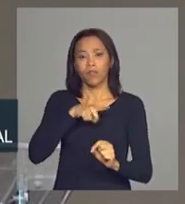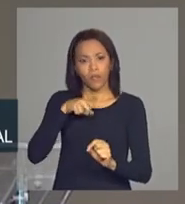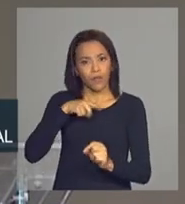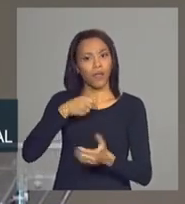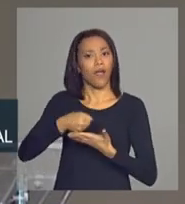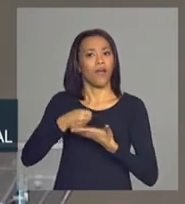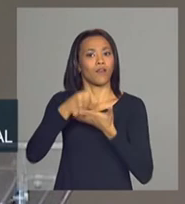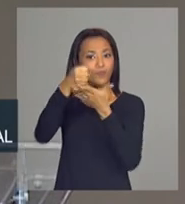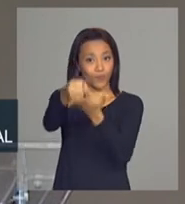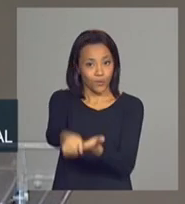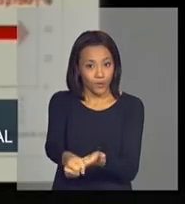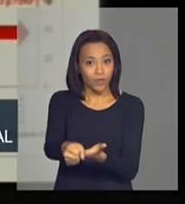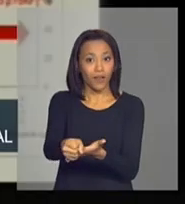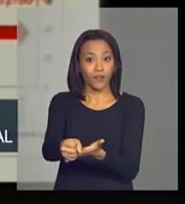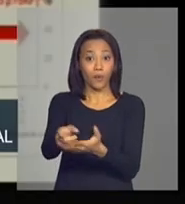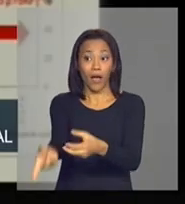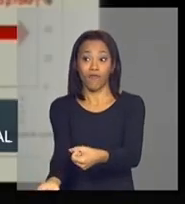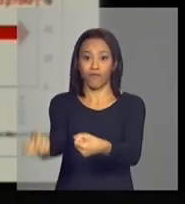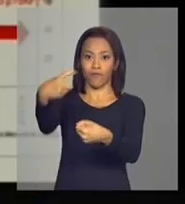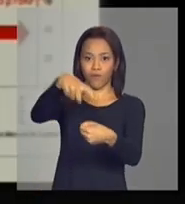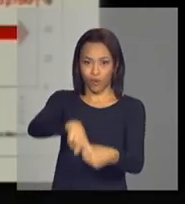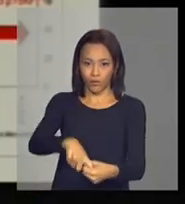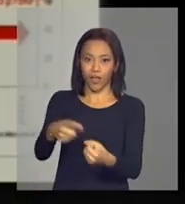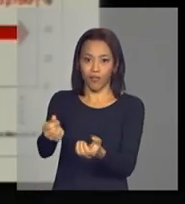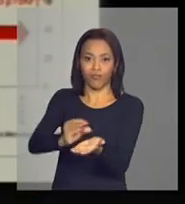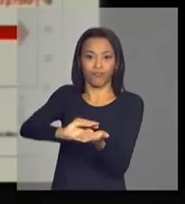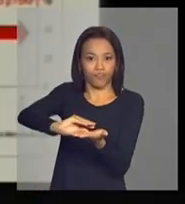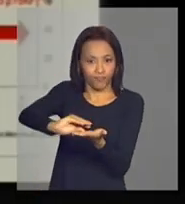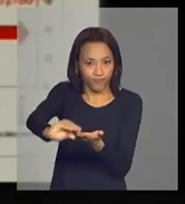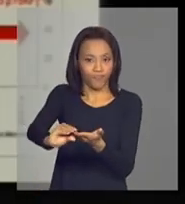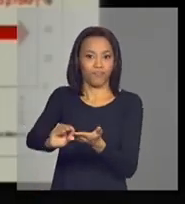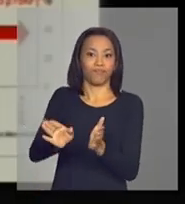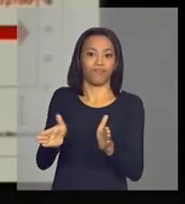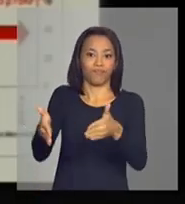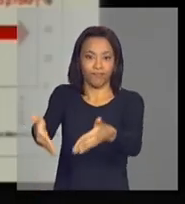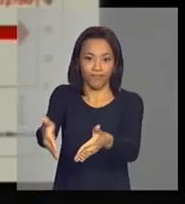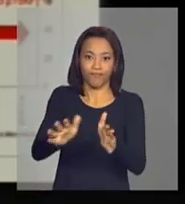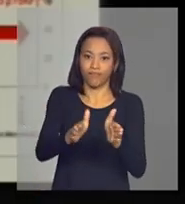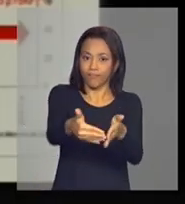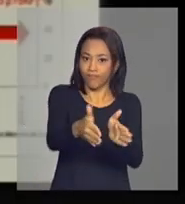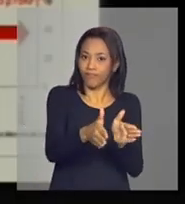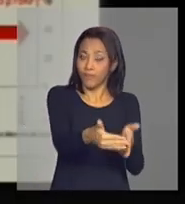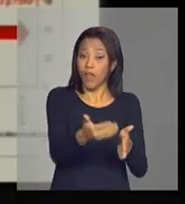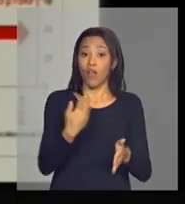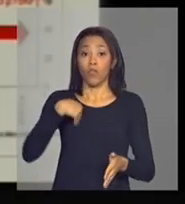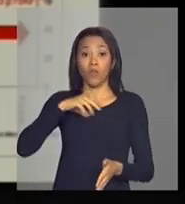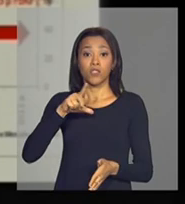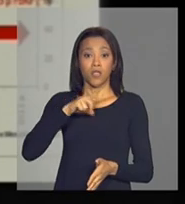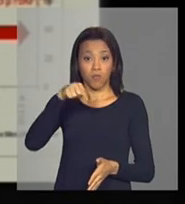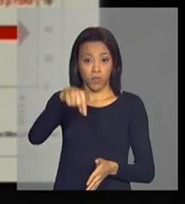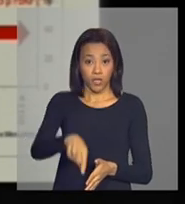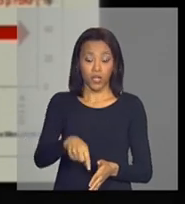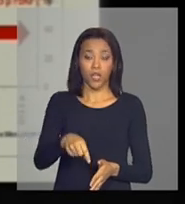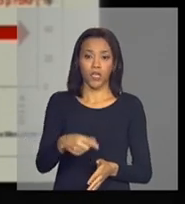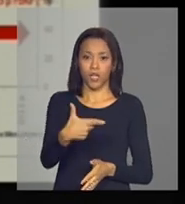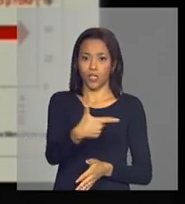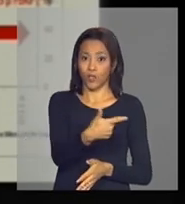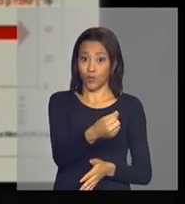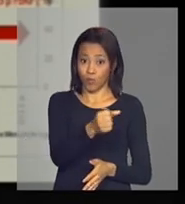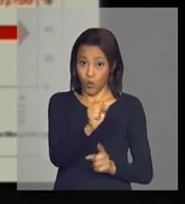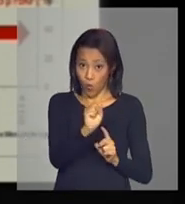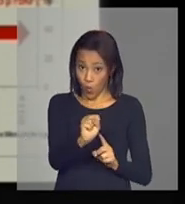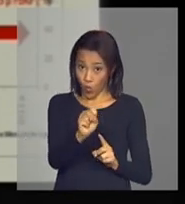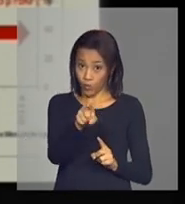a recuperar os investimentos e eu queria chamar atenção nós estamos num momento aqui em 2008 para